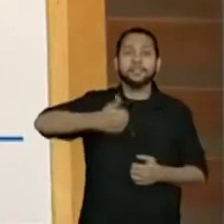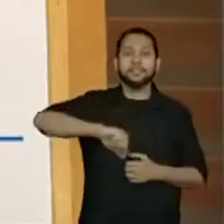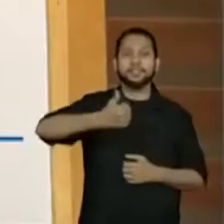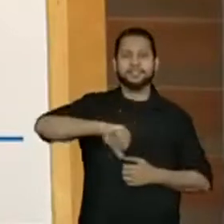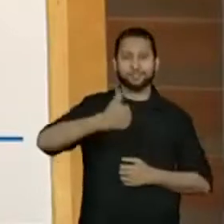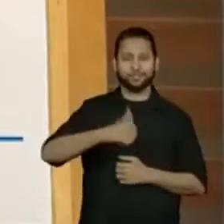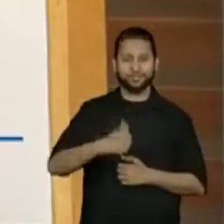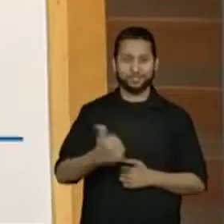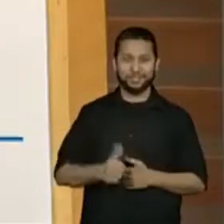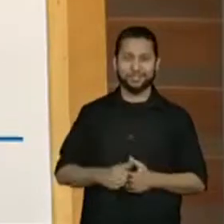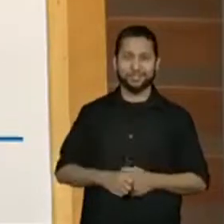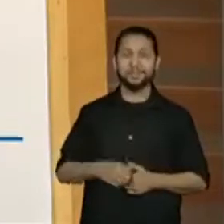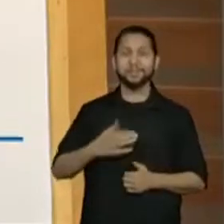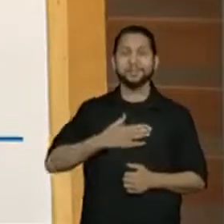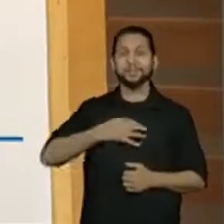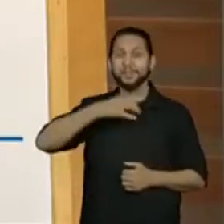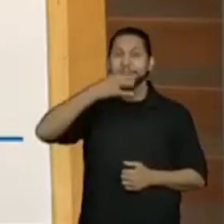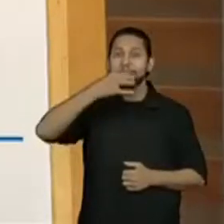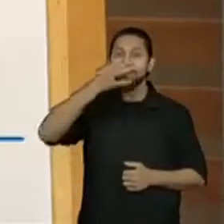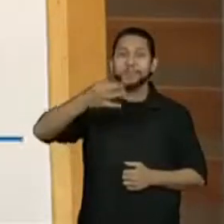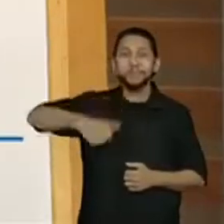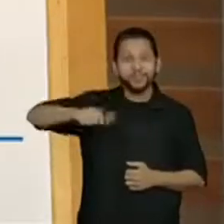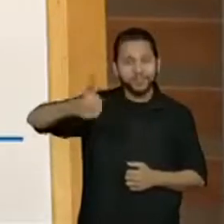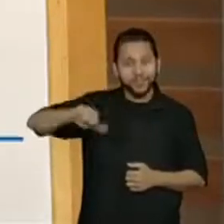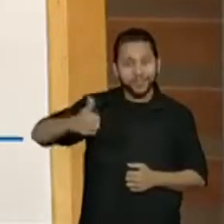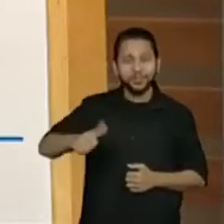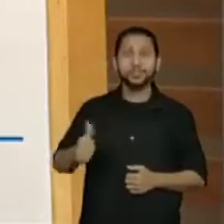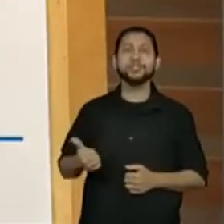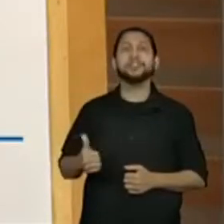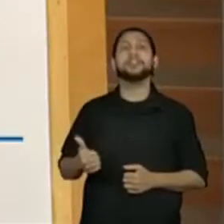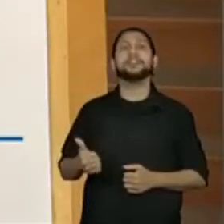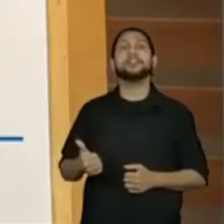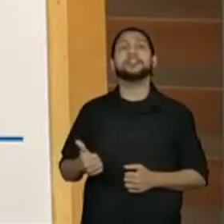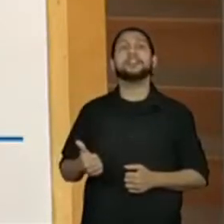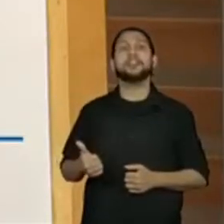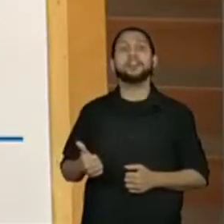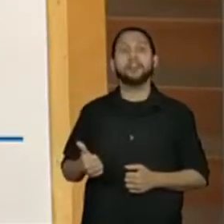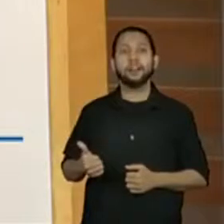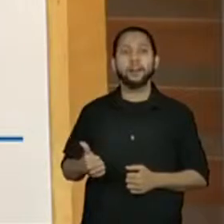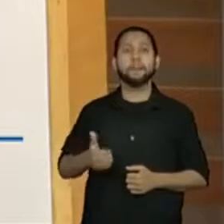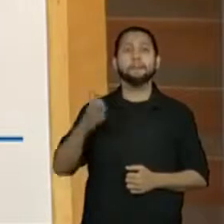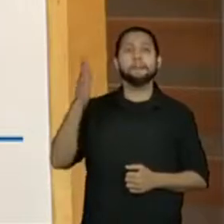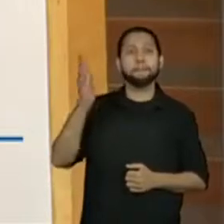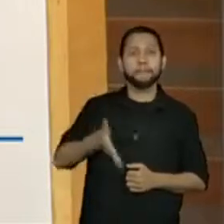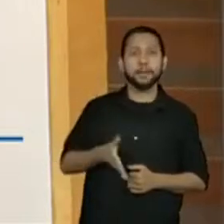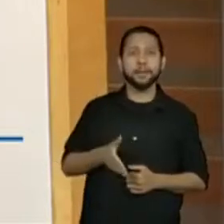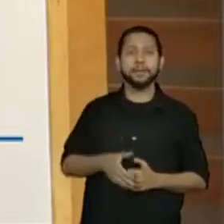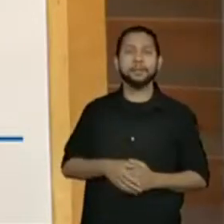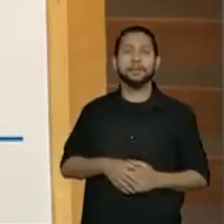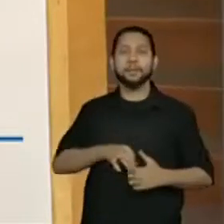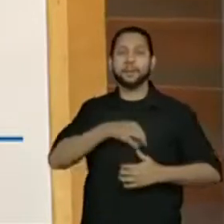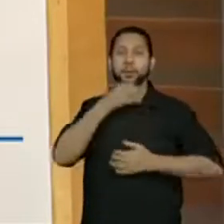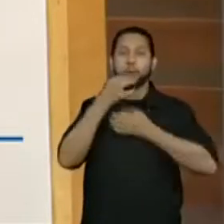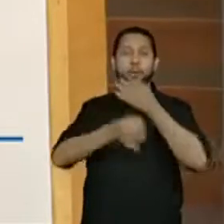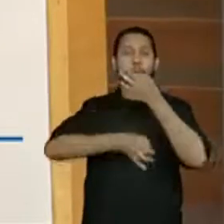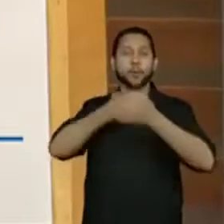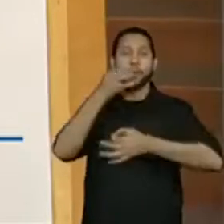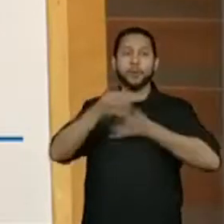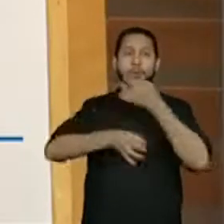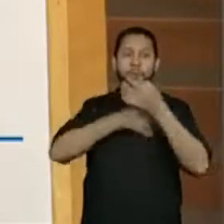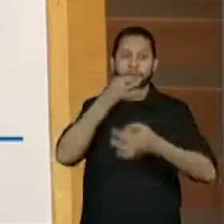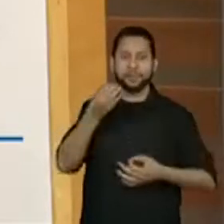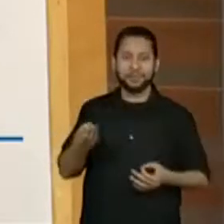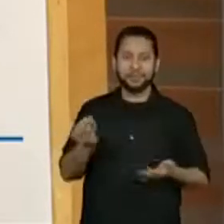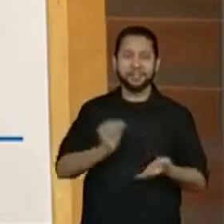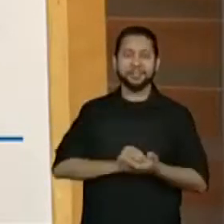Não só a crítica, mas a Procarla colocou bem. A crítica. Vou colocar a barrinha. Opinião.